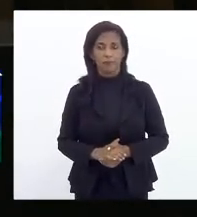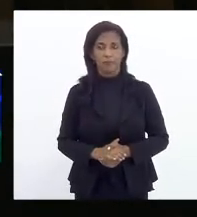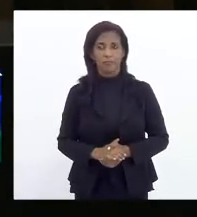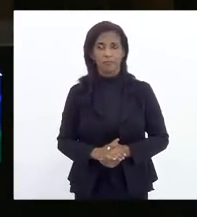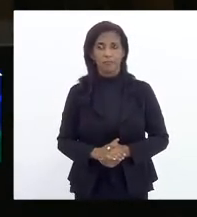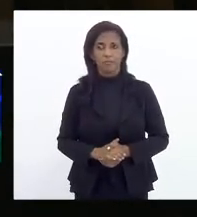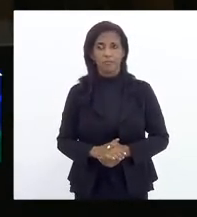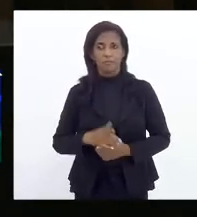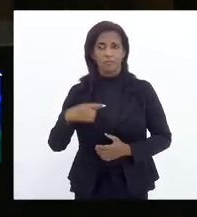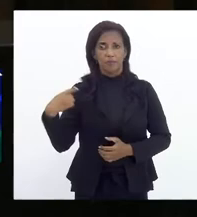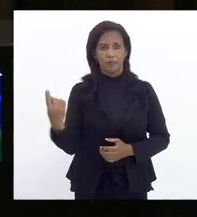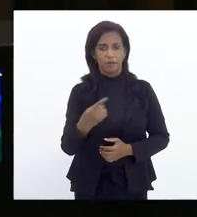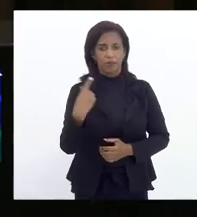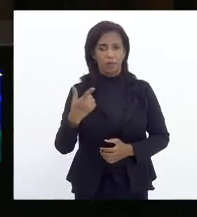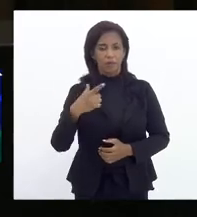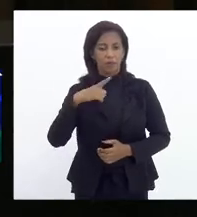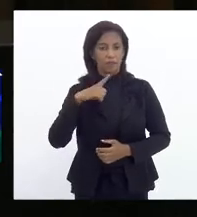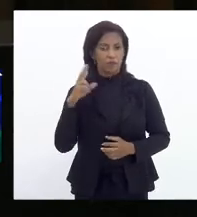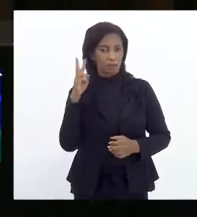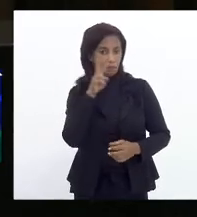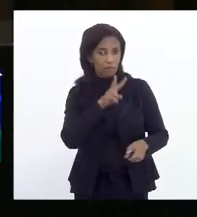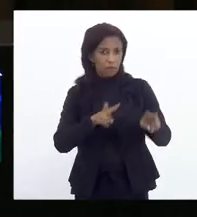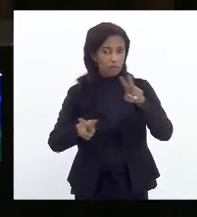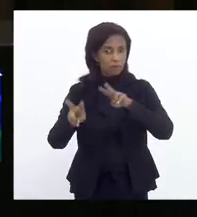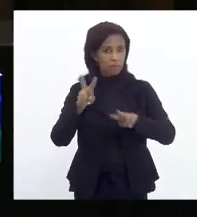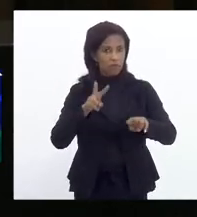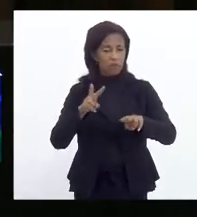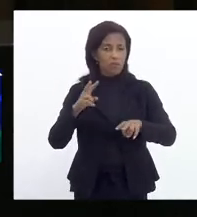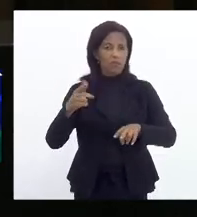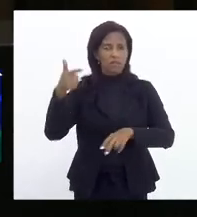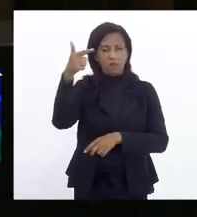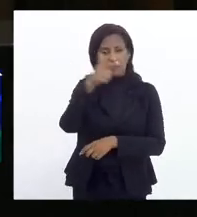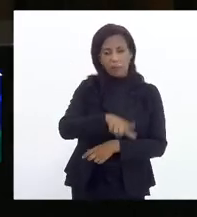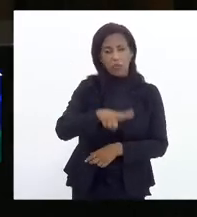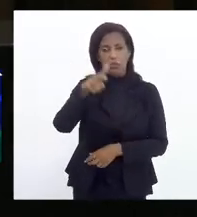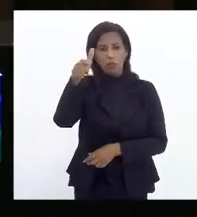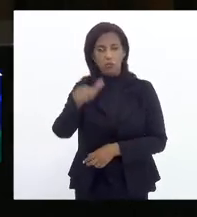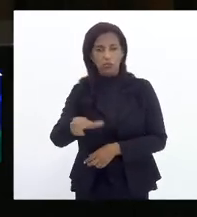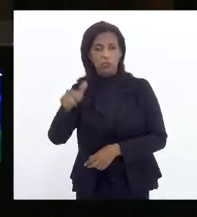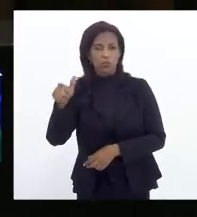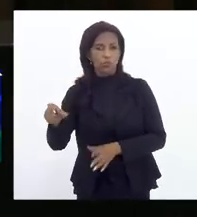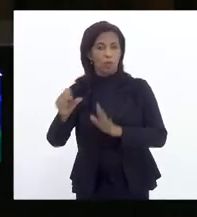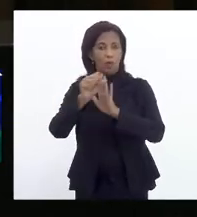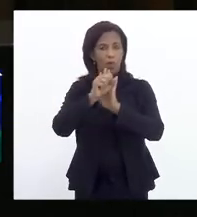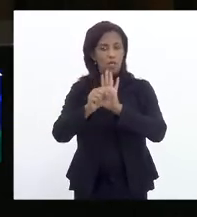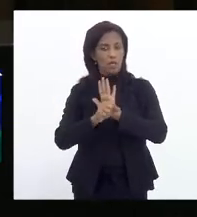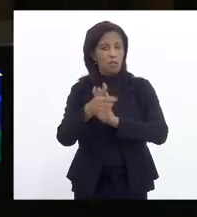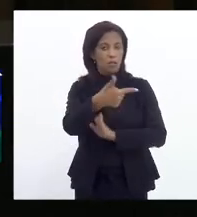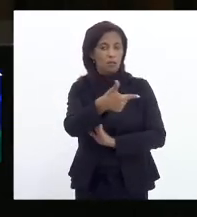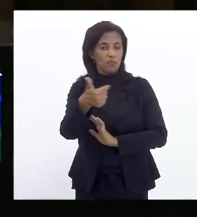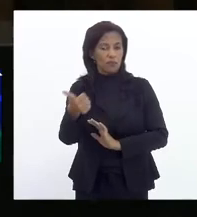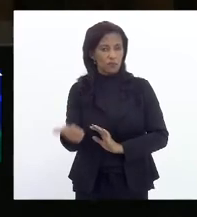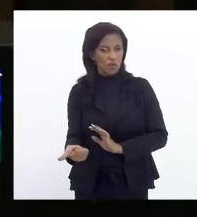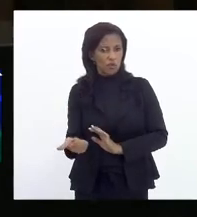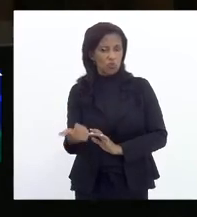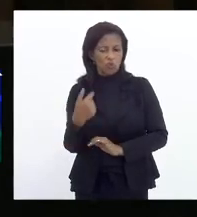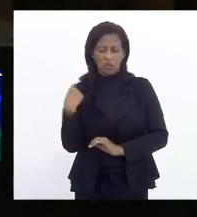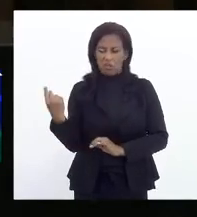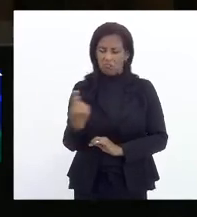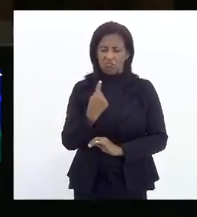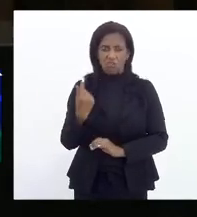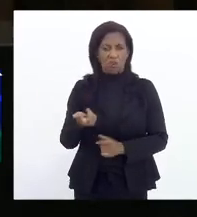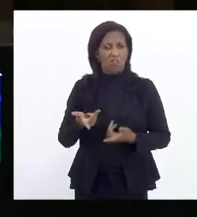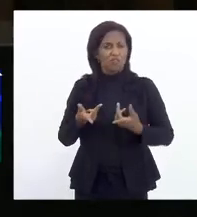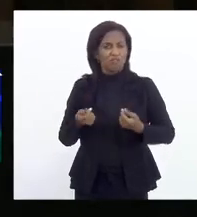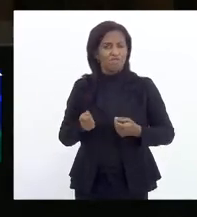Nós estamos vendo isso se repetindo em pleno século XXI e nós não